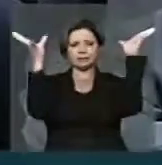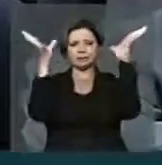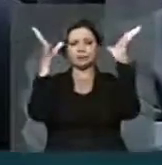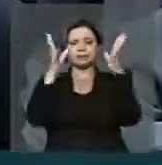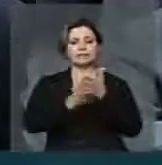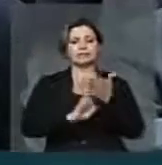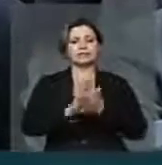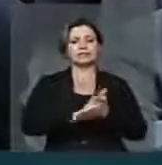palavra do líder, muito bom.